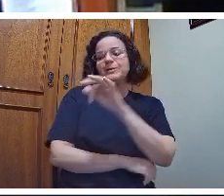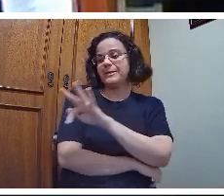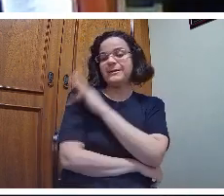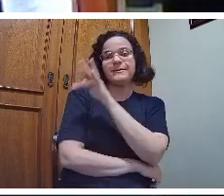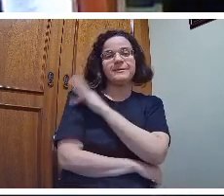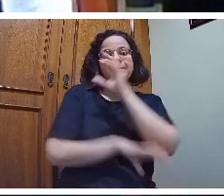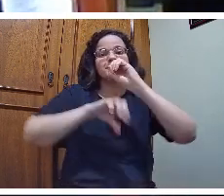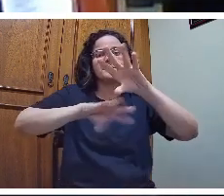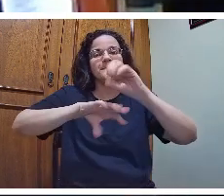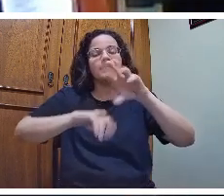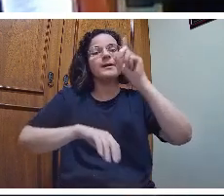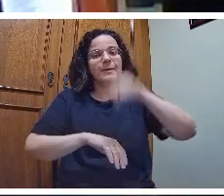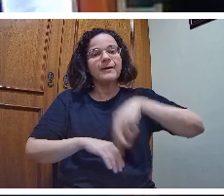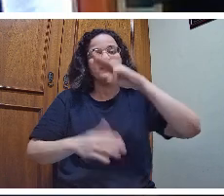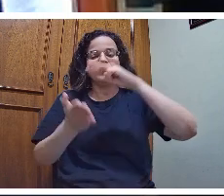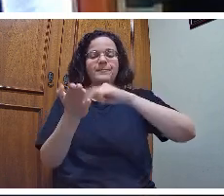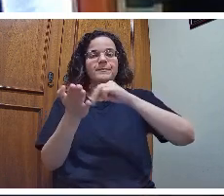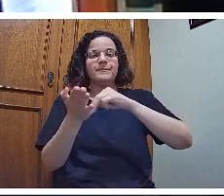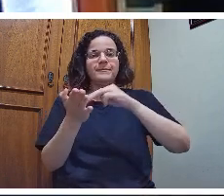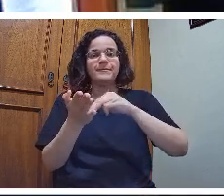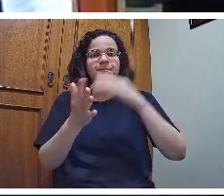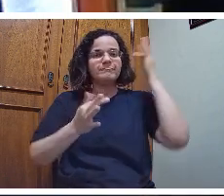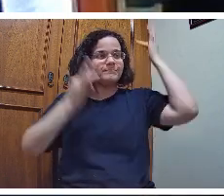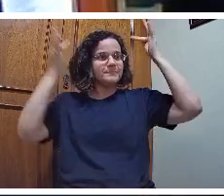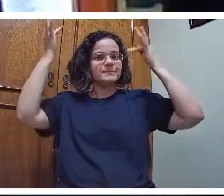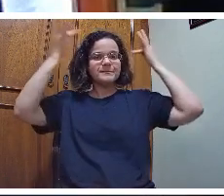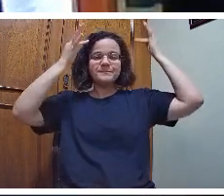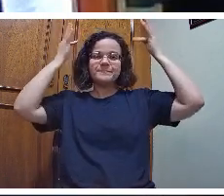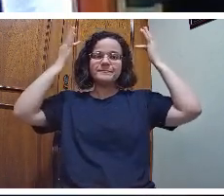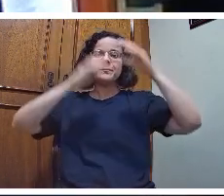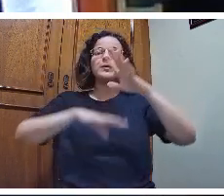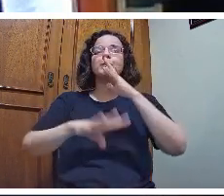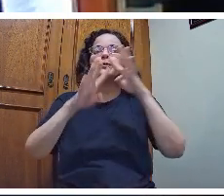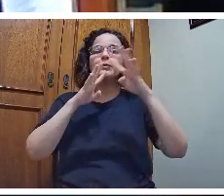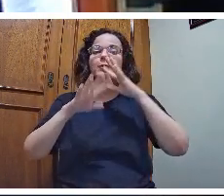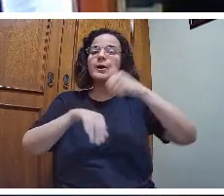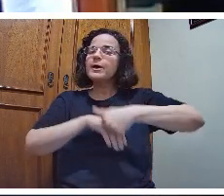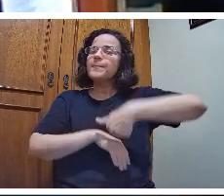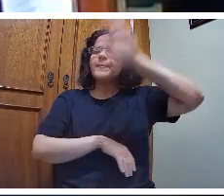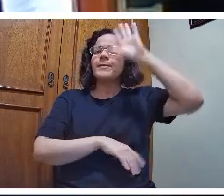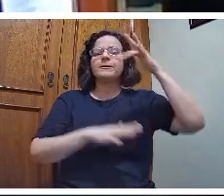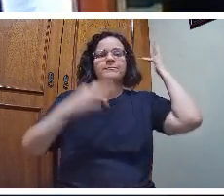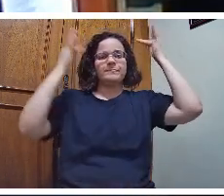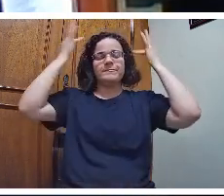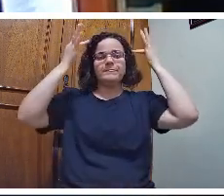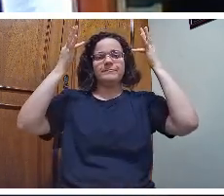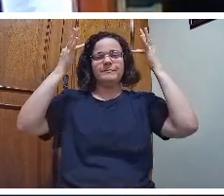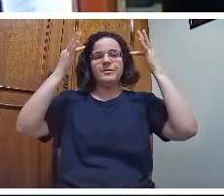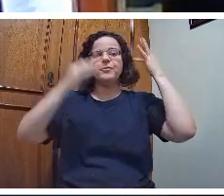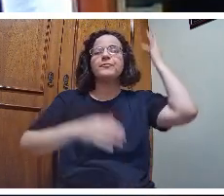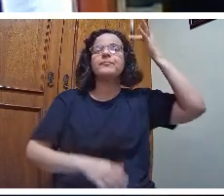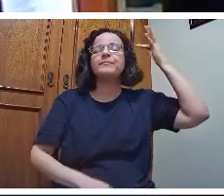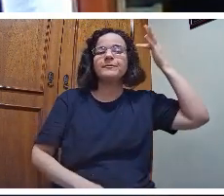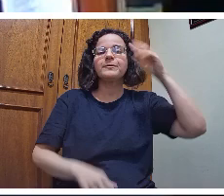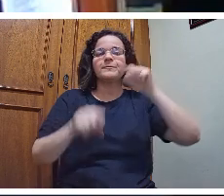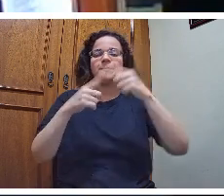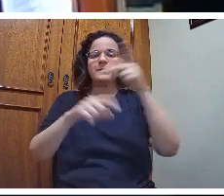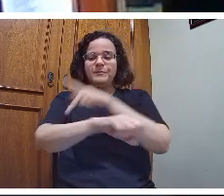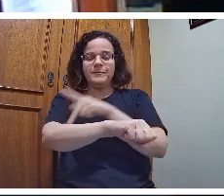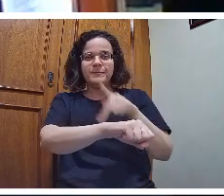de ensino. é uma metodologia, é uma teoria do conhecimento, que é muito mais do que uma teoria filosófica de uma teoria